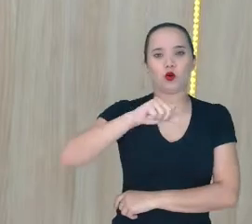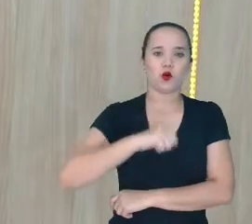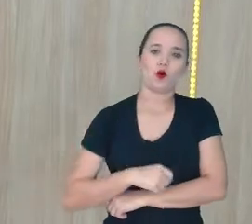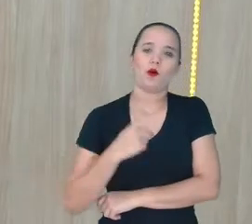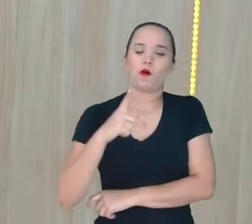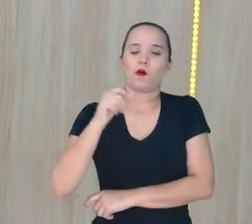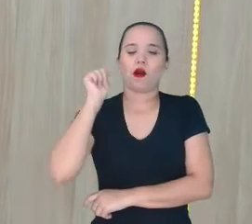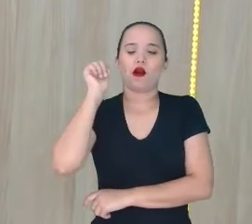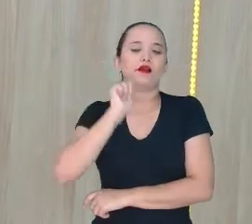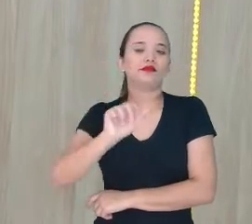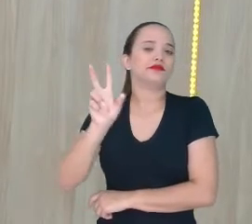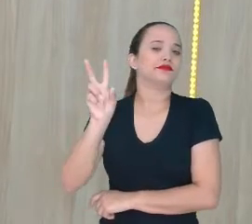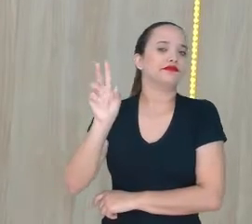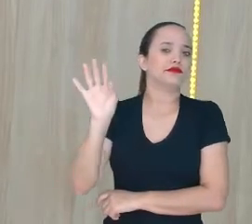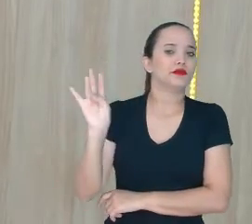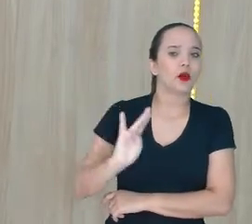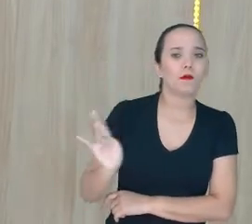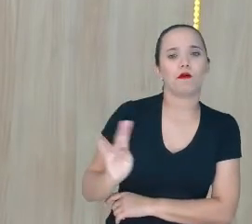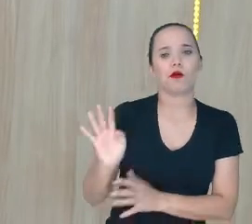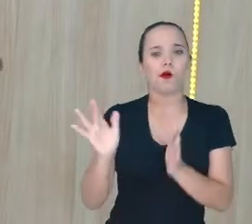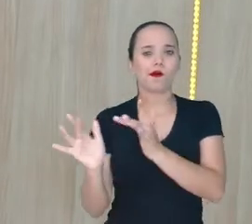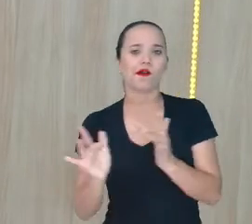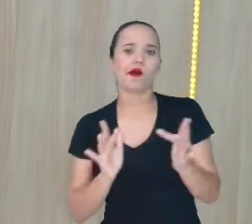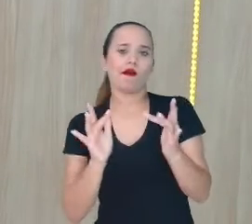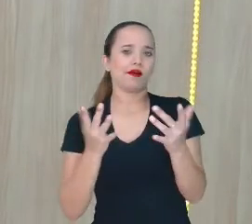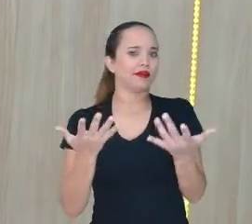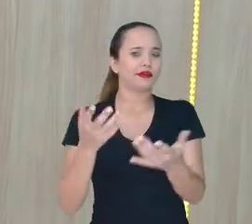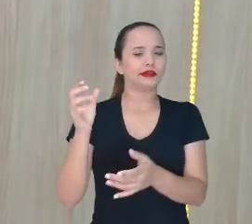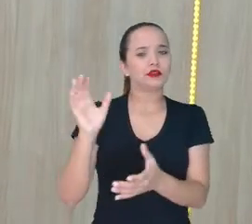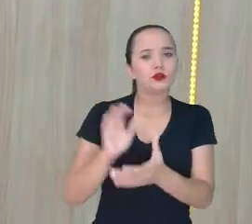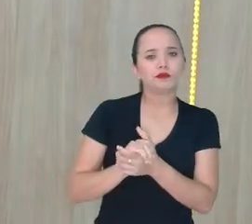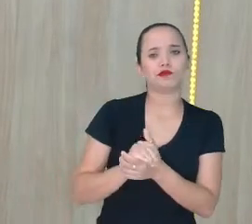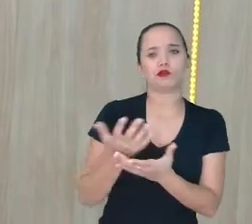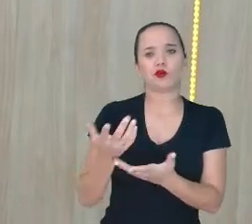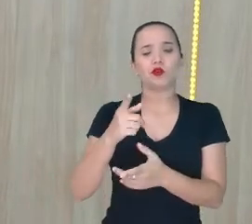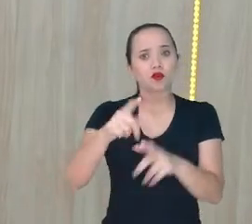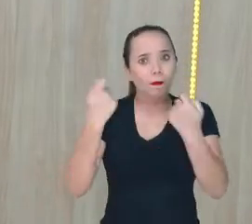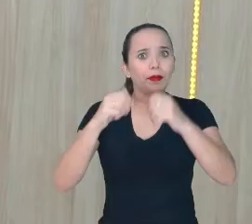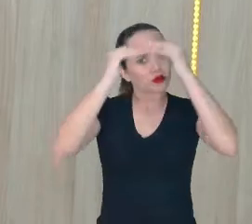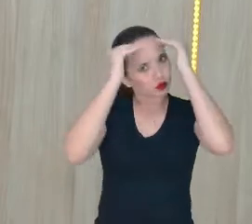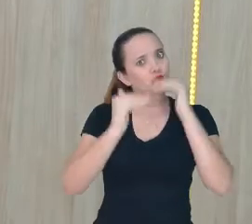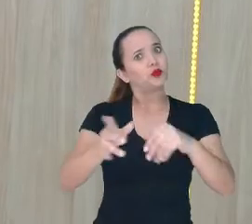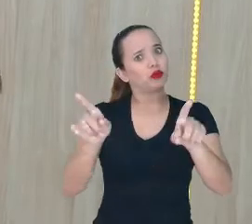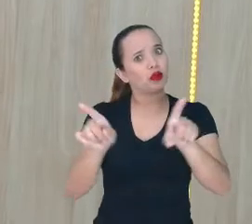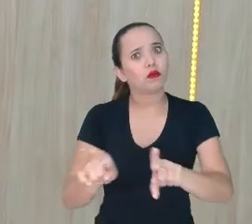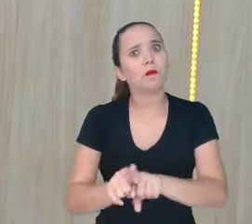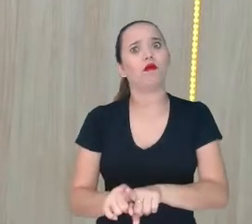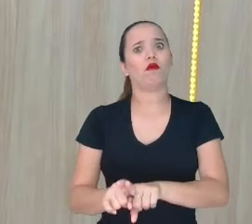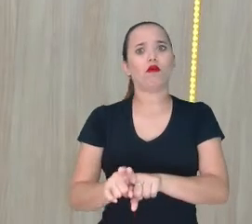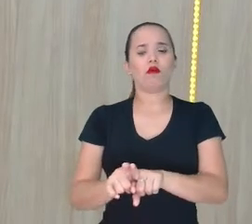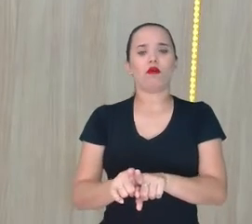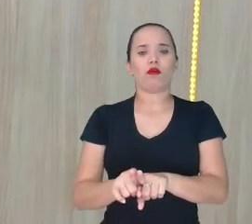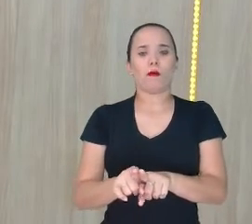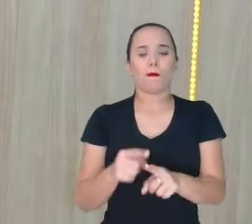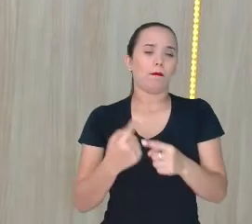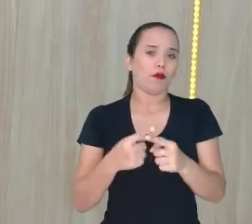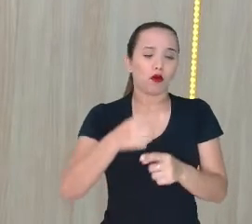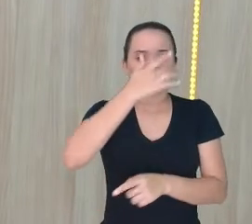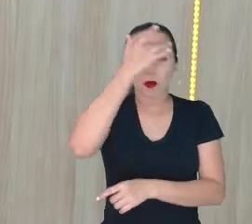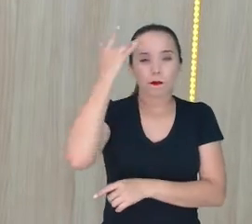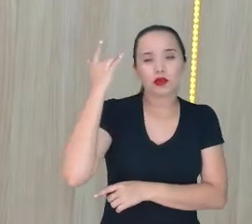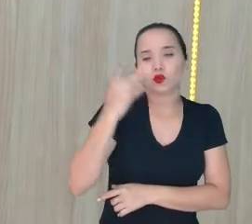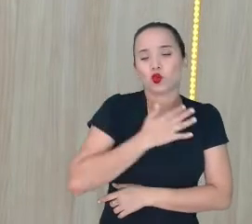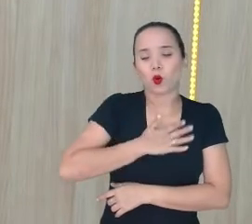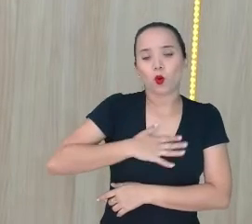Varoa Você vai estar Com seu Varão Que você vai aí Desrespeitá-la Né A pessoa gosta Tanto de você